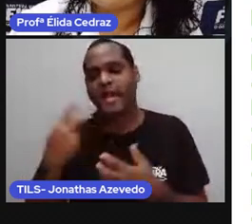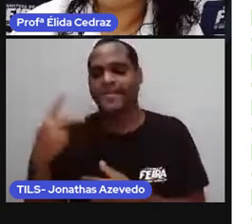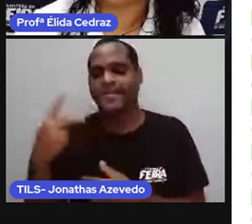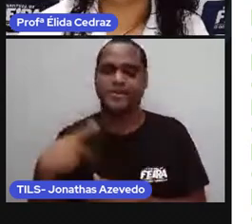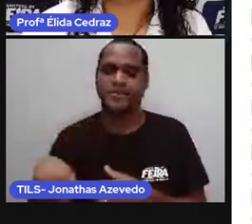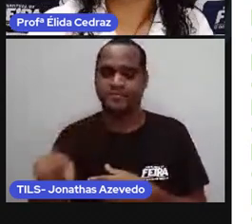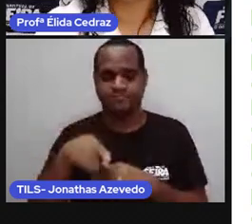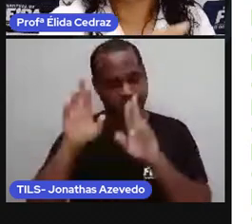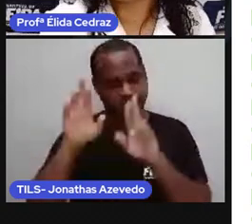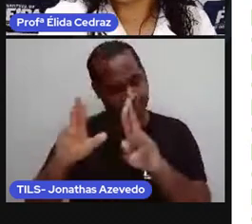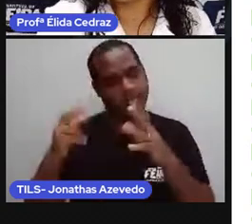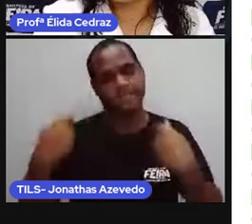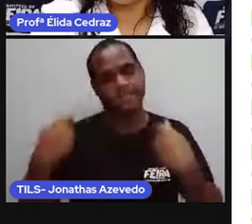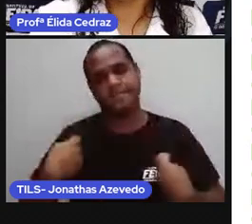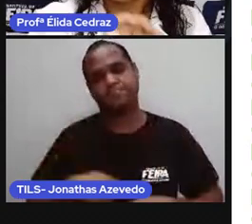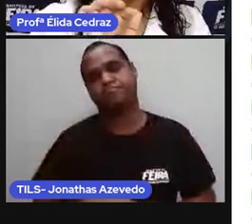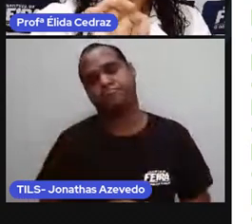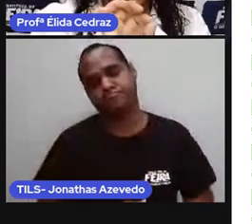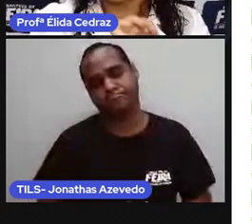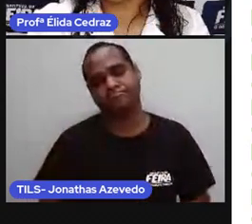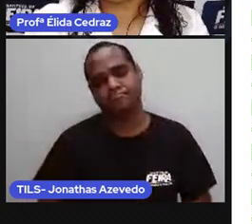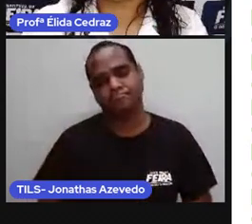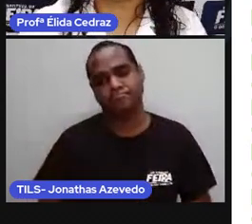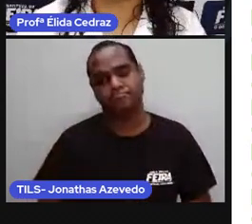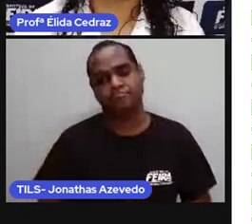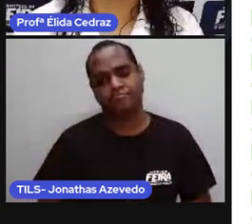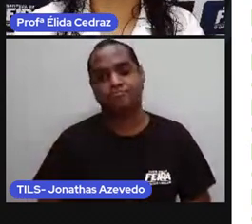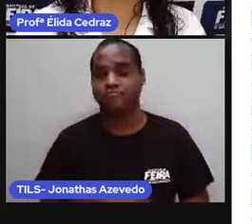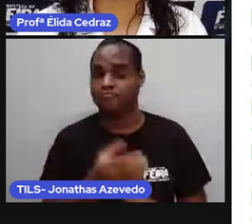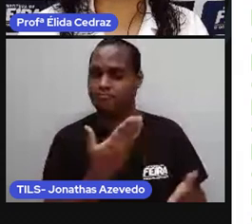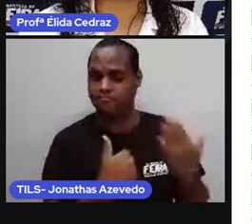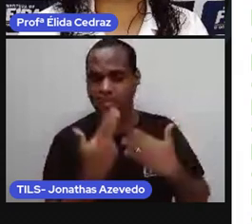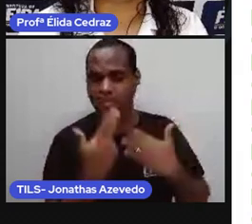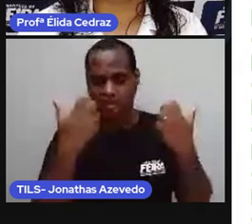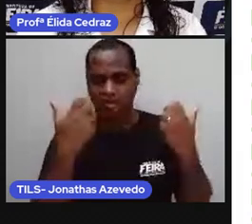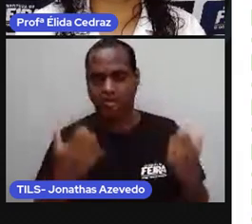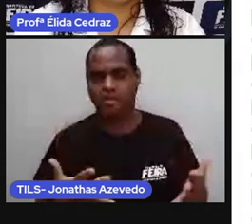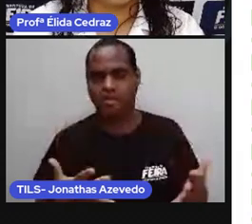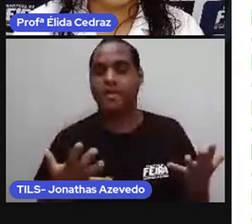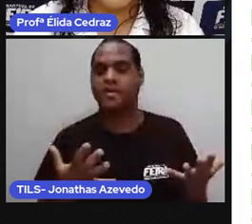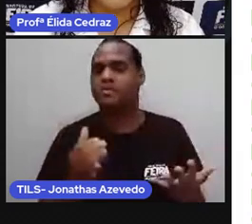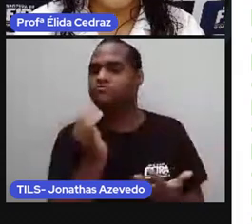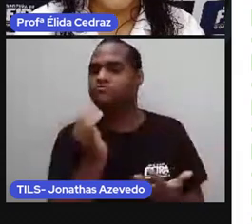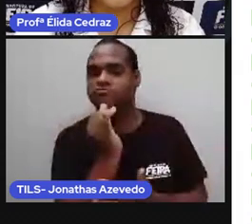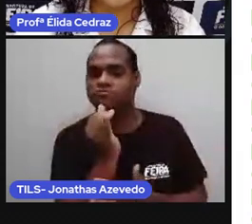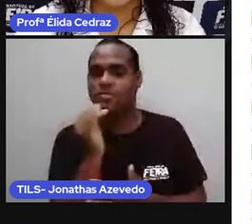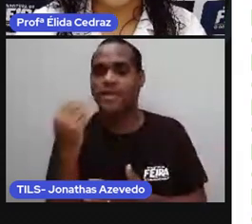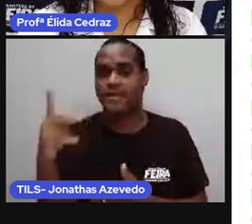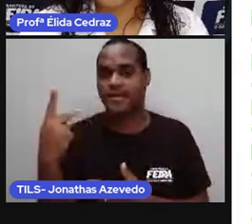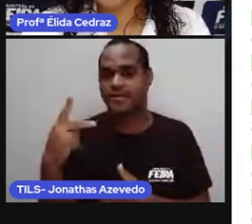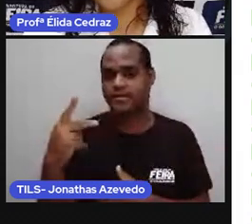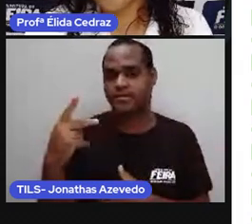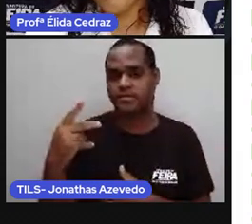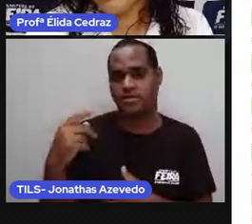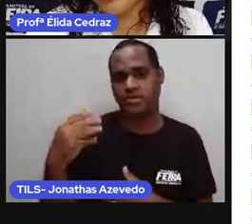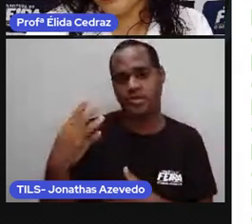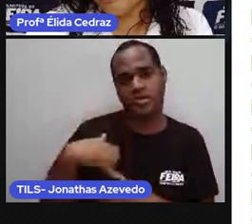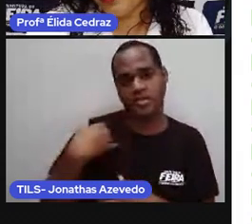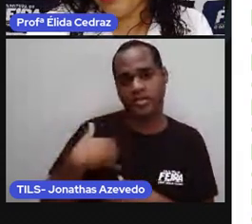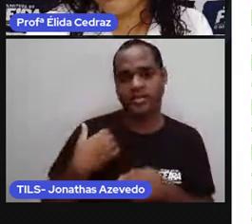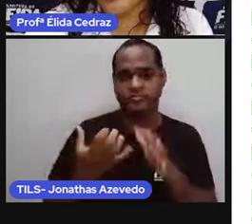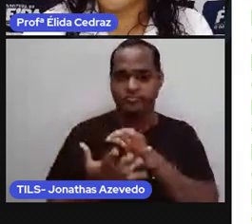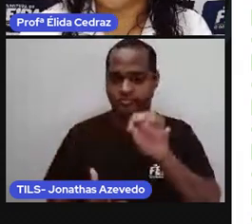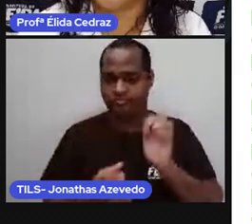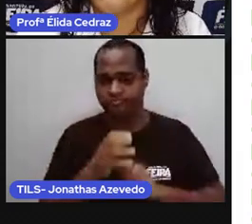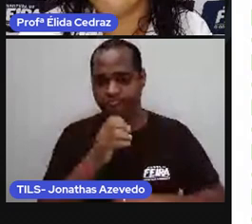assim. Vamos lá. A velhice, que também é chamada de terceira idade, ou como a minha